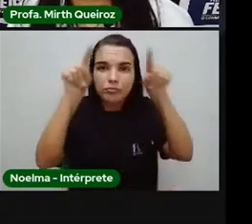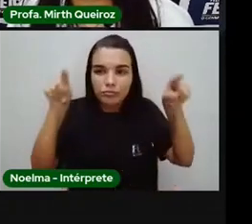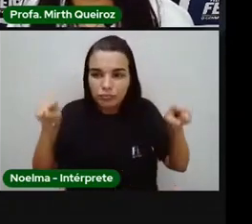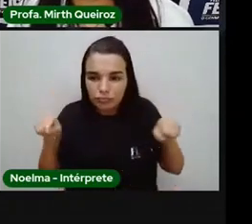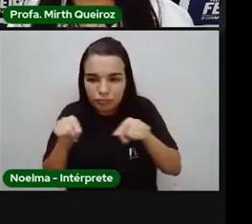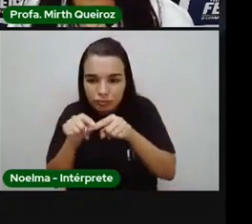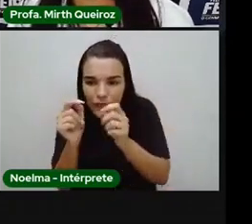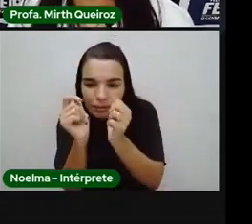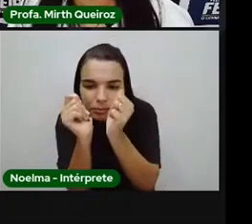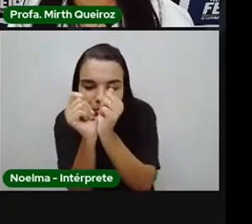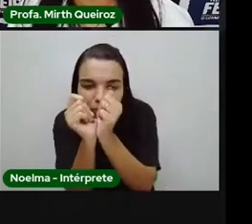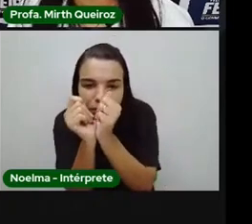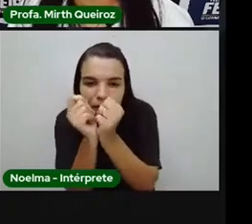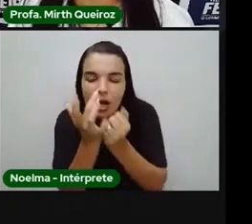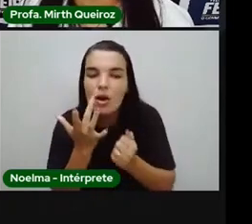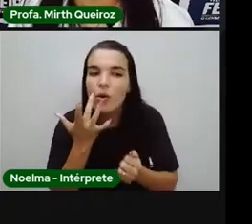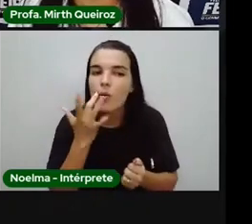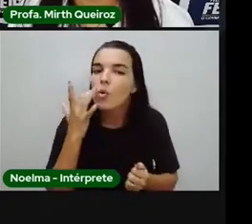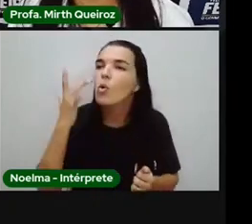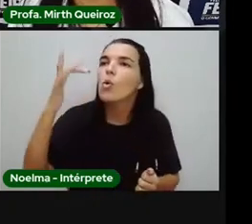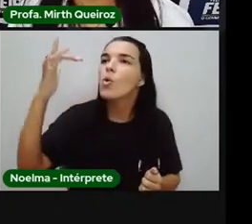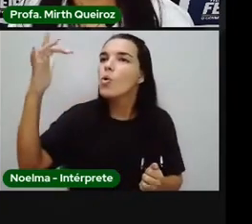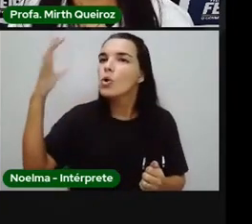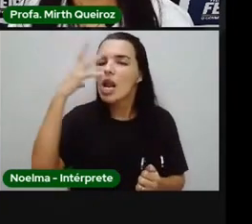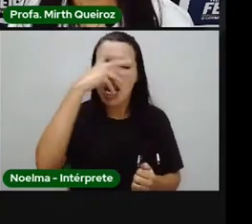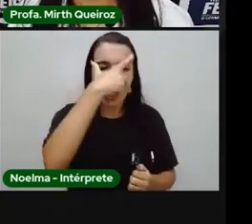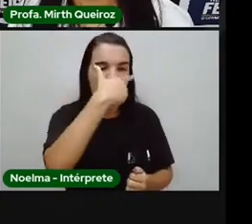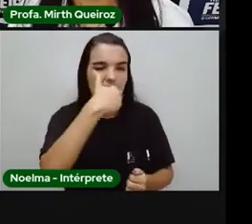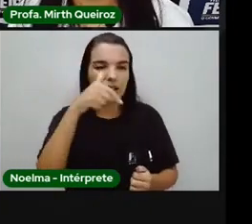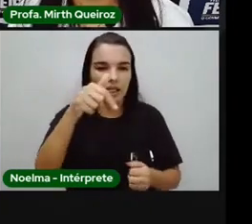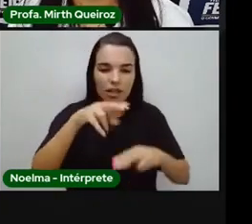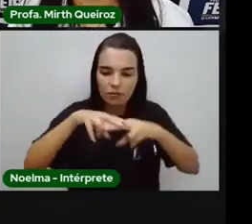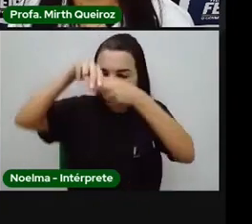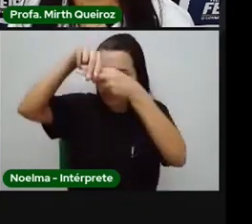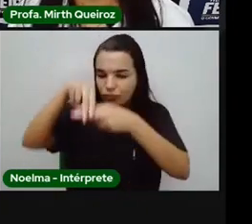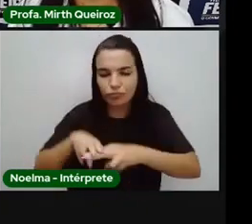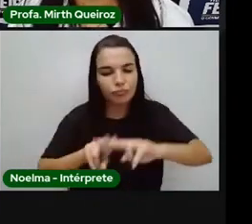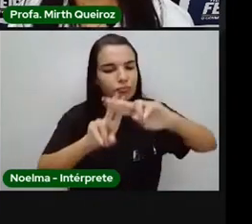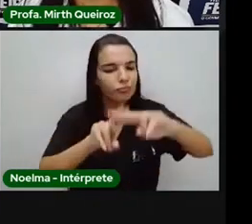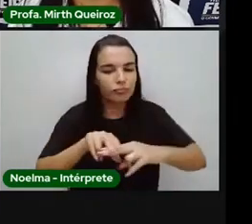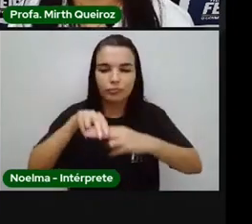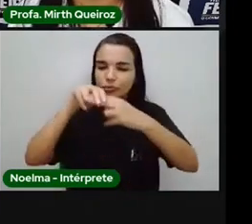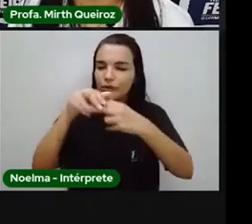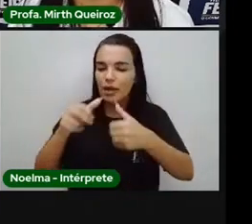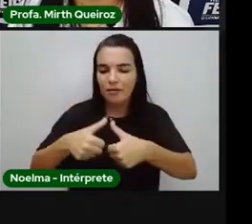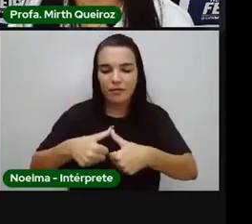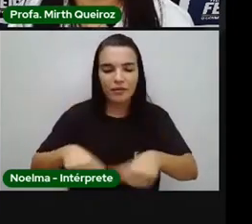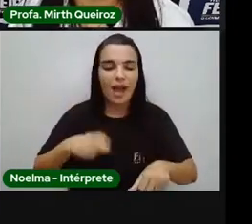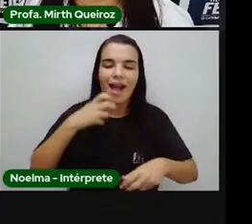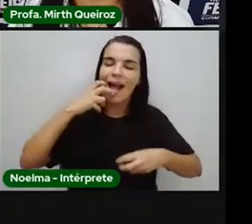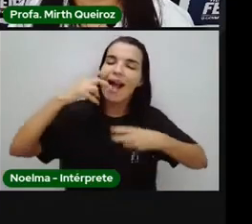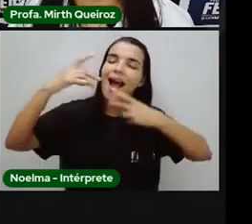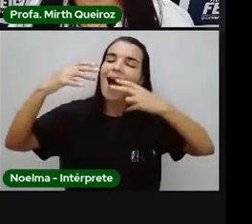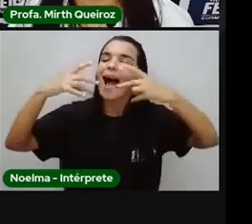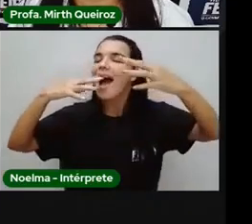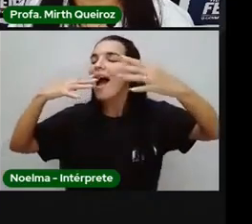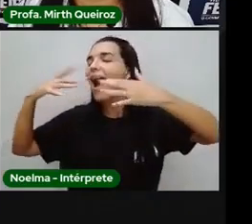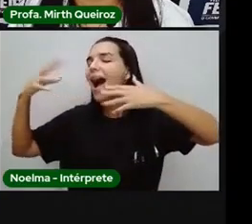puro, linda tu irás morar. Em balanço encritado, poderás feliz cantar.